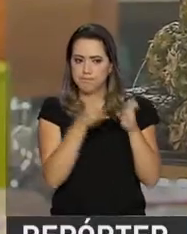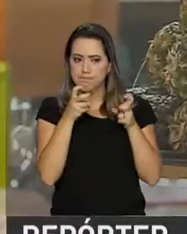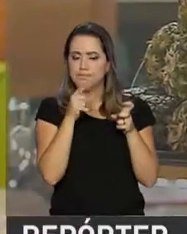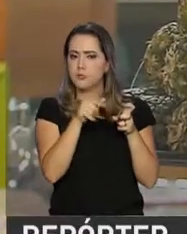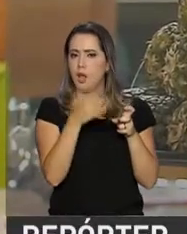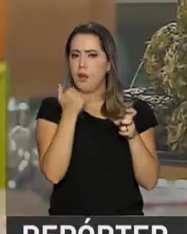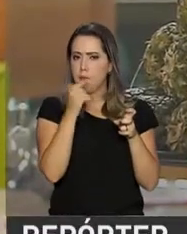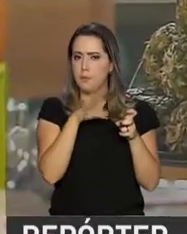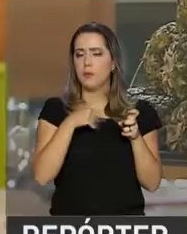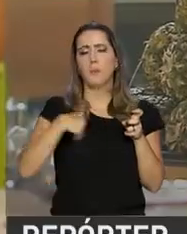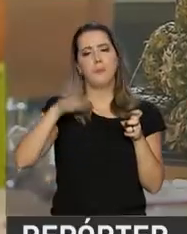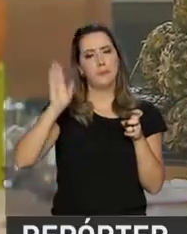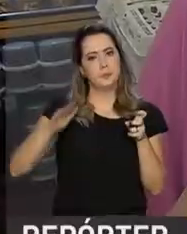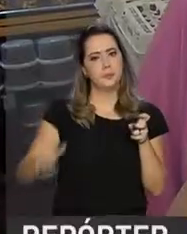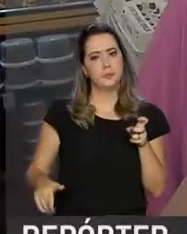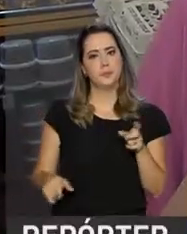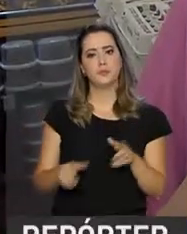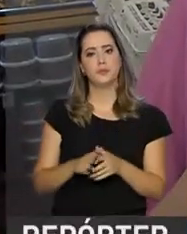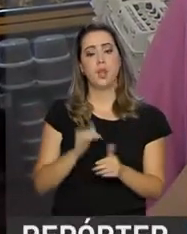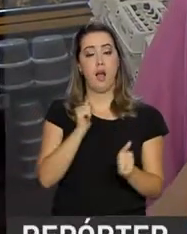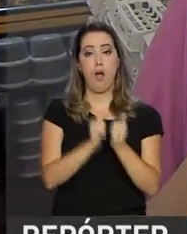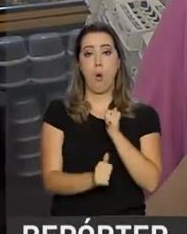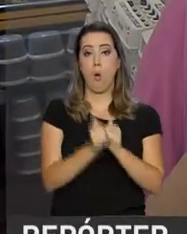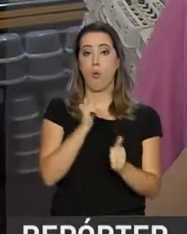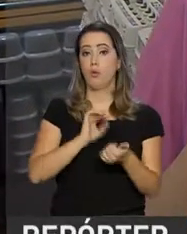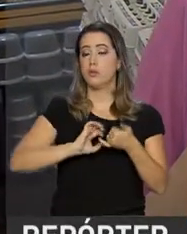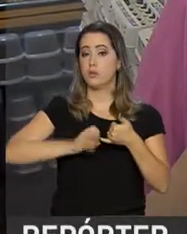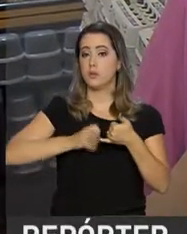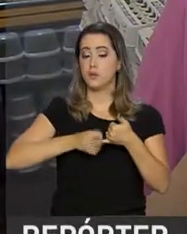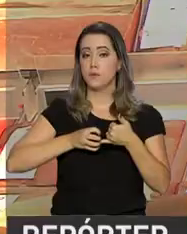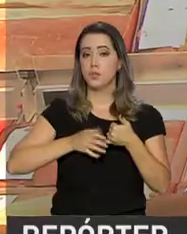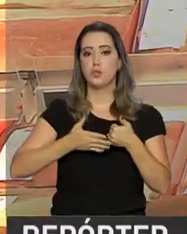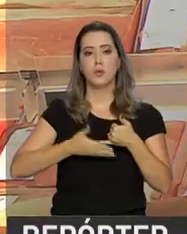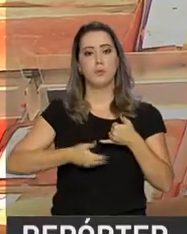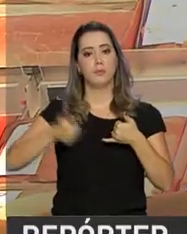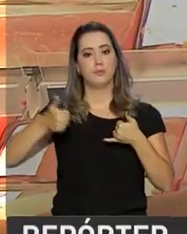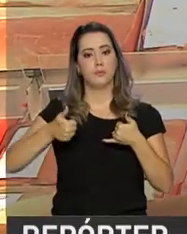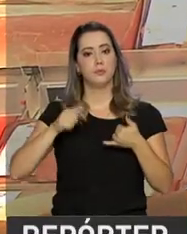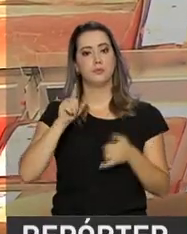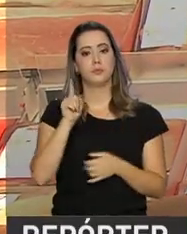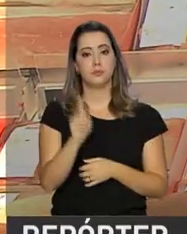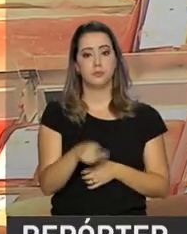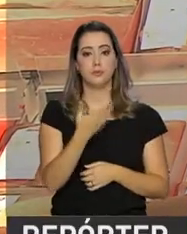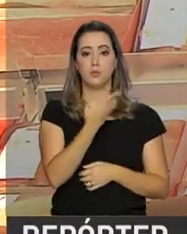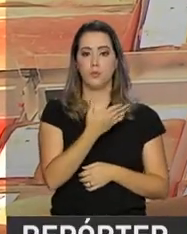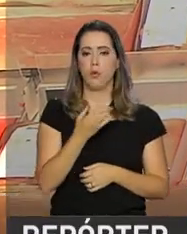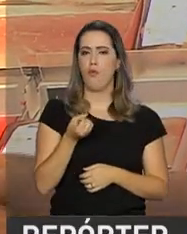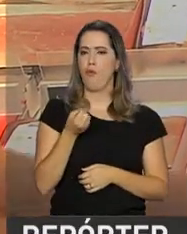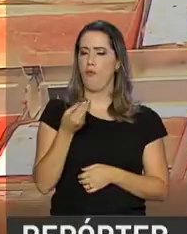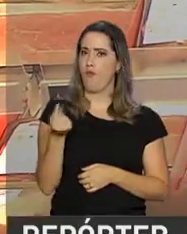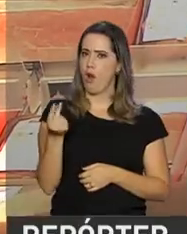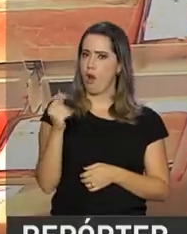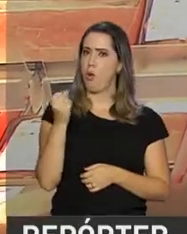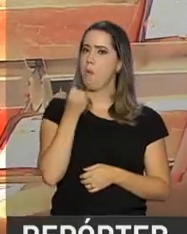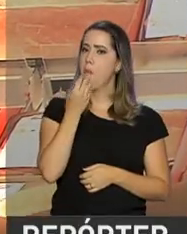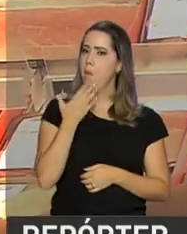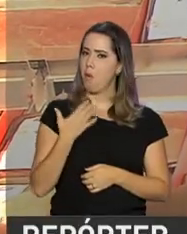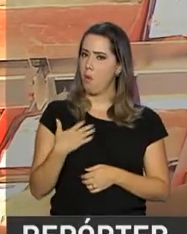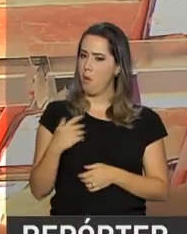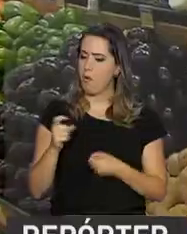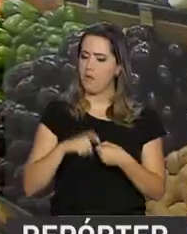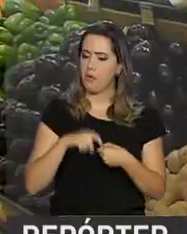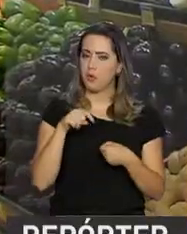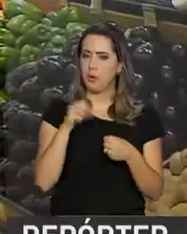alimentos estão mais baratos. Arroz, feijão, melhorou. Um preço ótimo, né? Eu vou voltar para pegar o